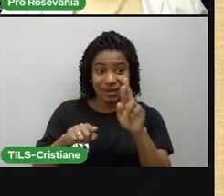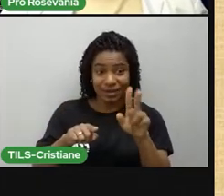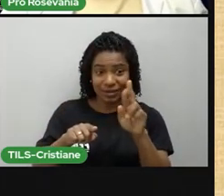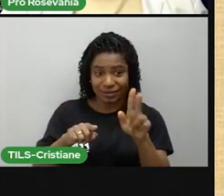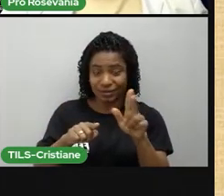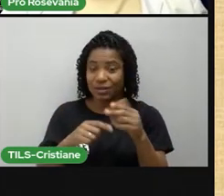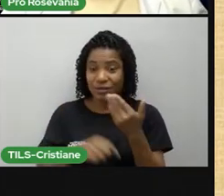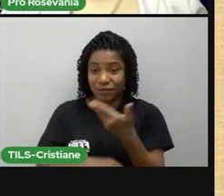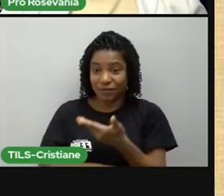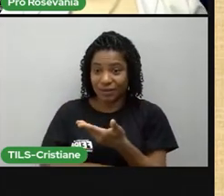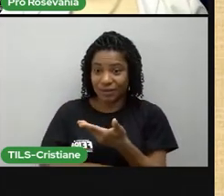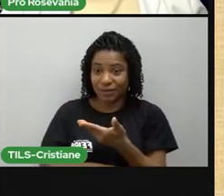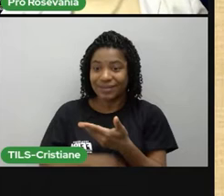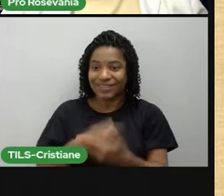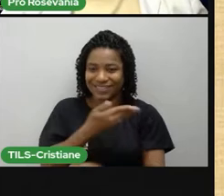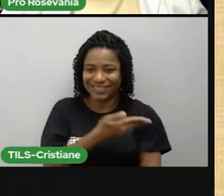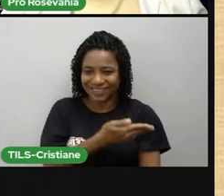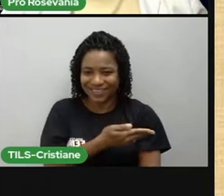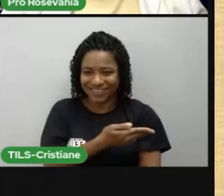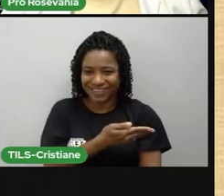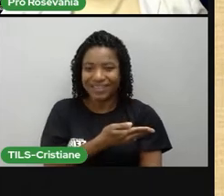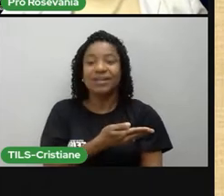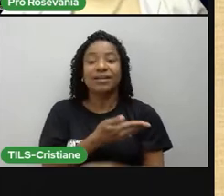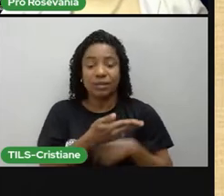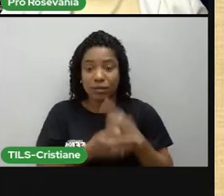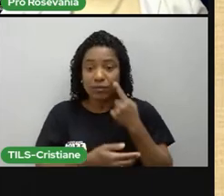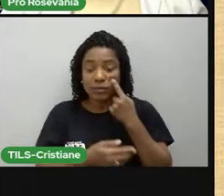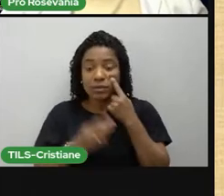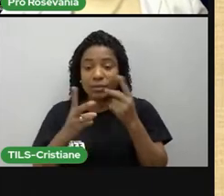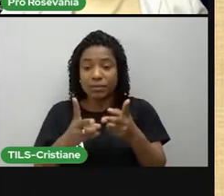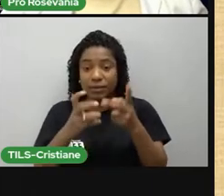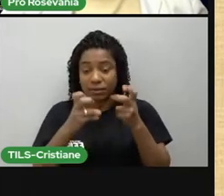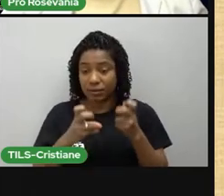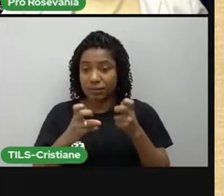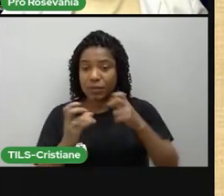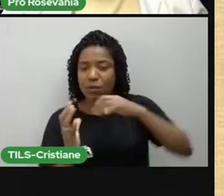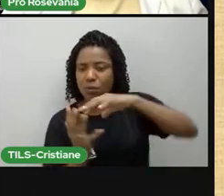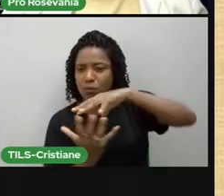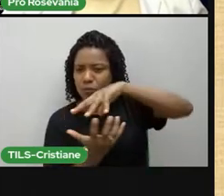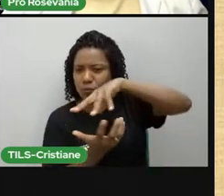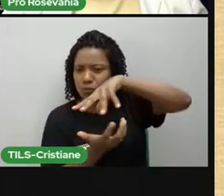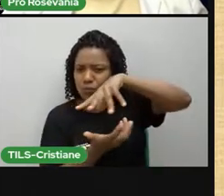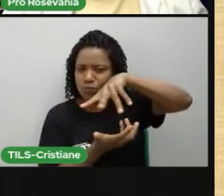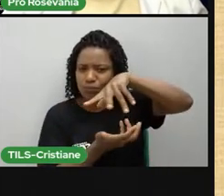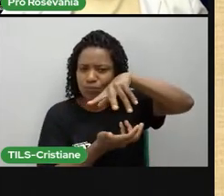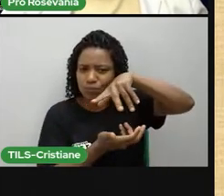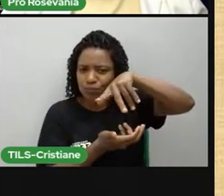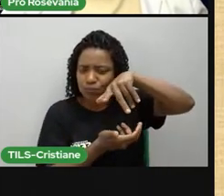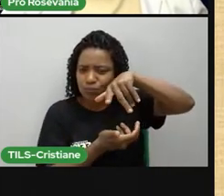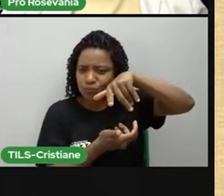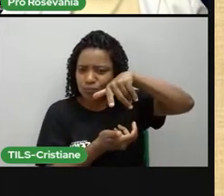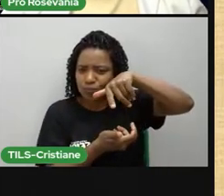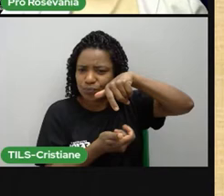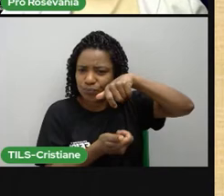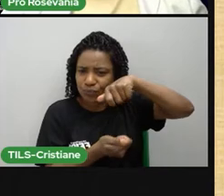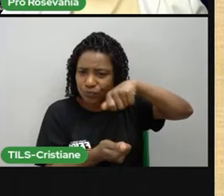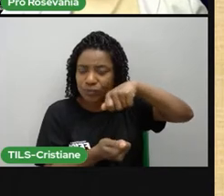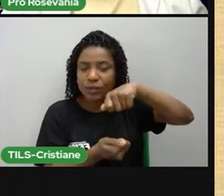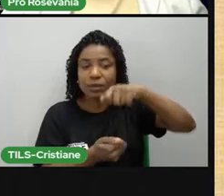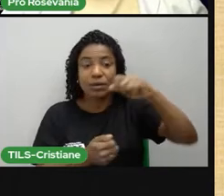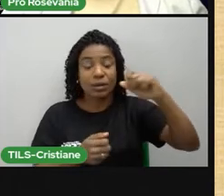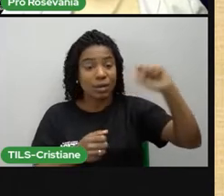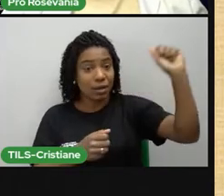Então, de qualquer forma, você vai perceber que esse movimento que faz aí, as